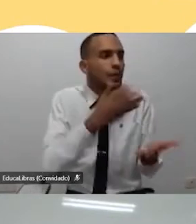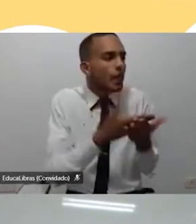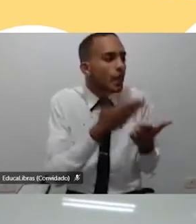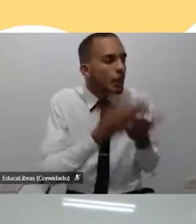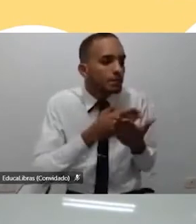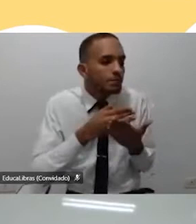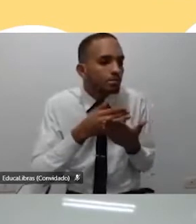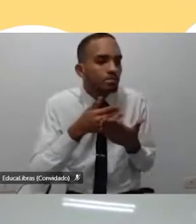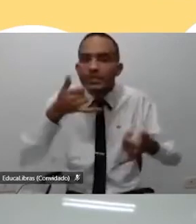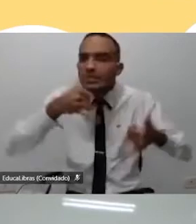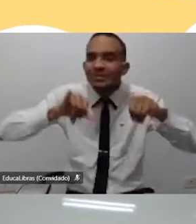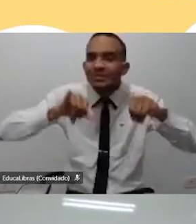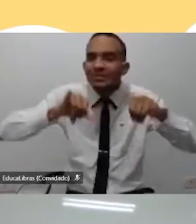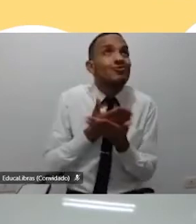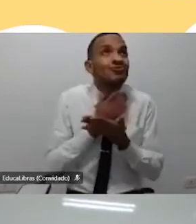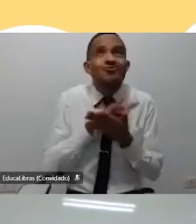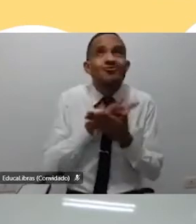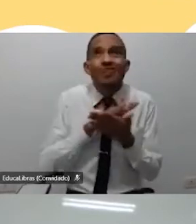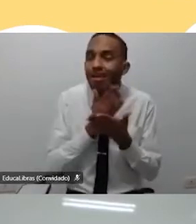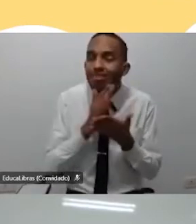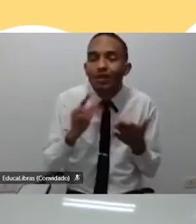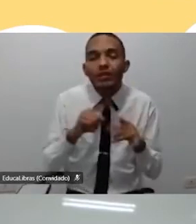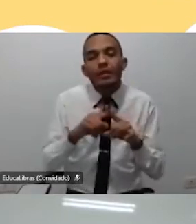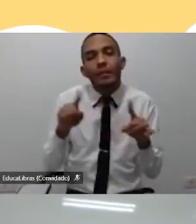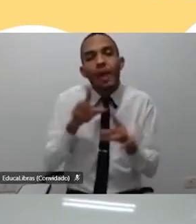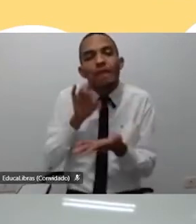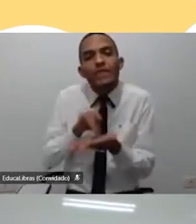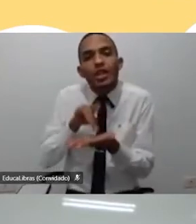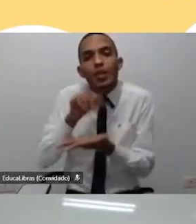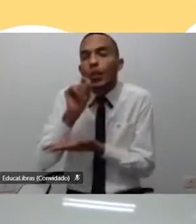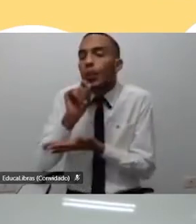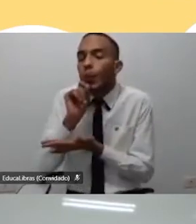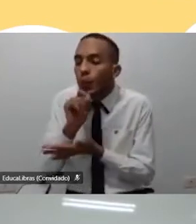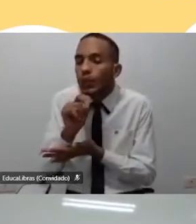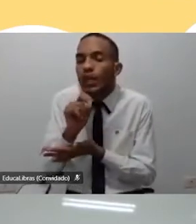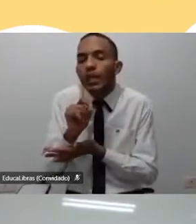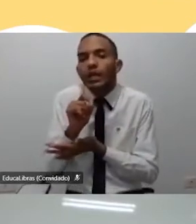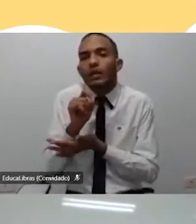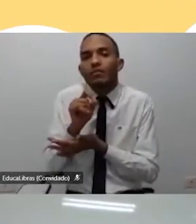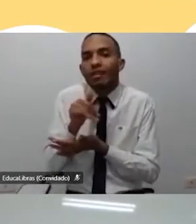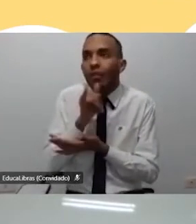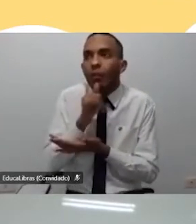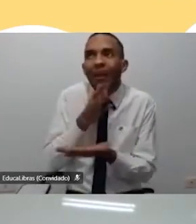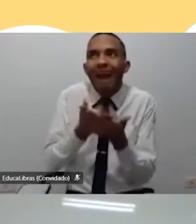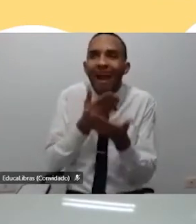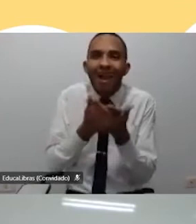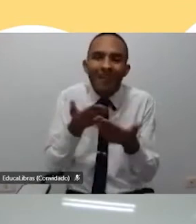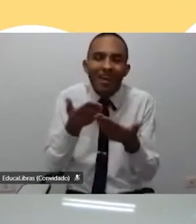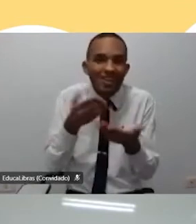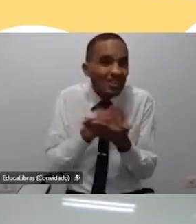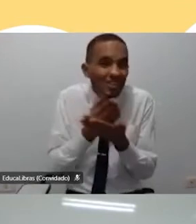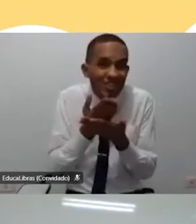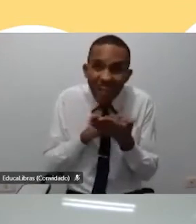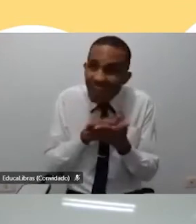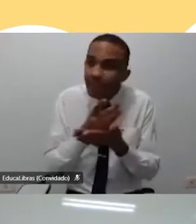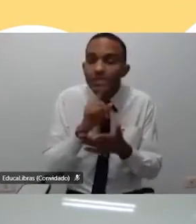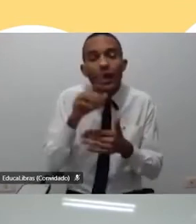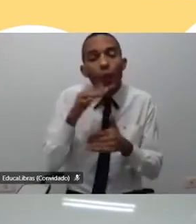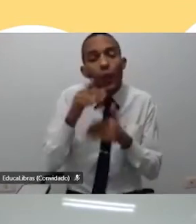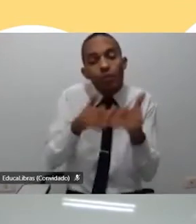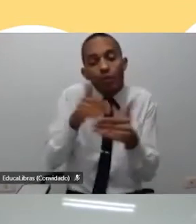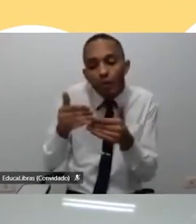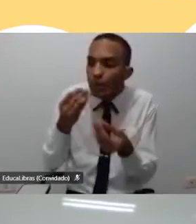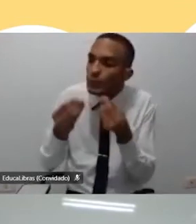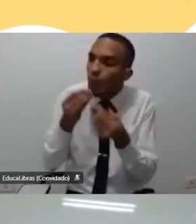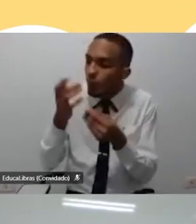química chata, mas na verdade, não é que a aula de química chata, que o processo às vezes de